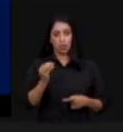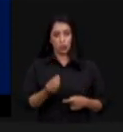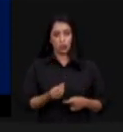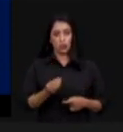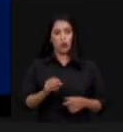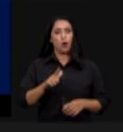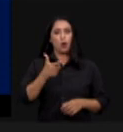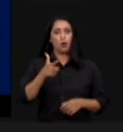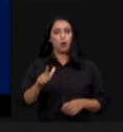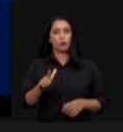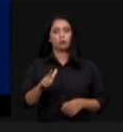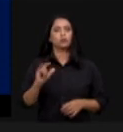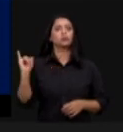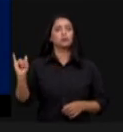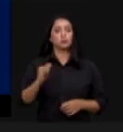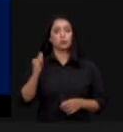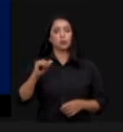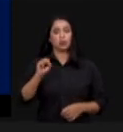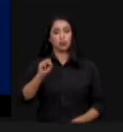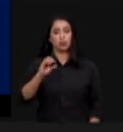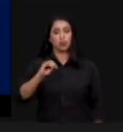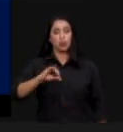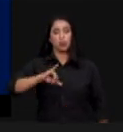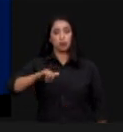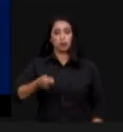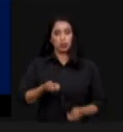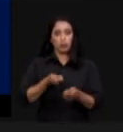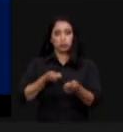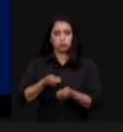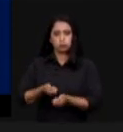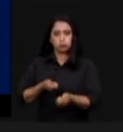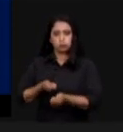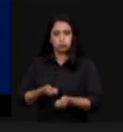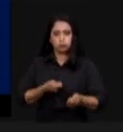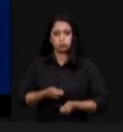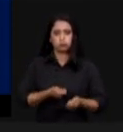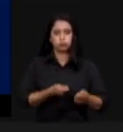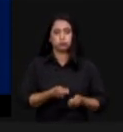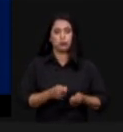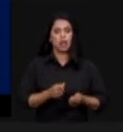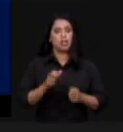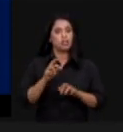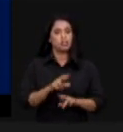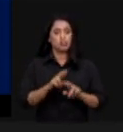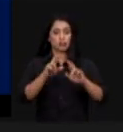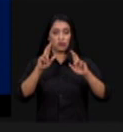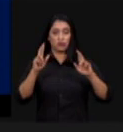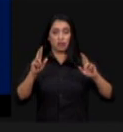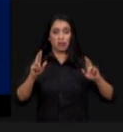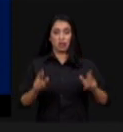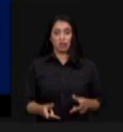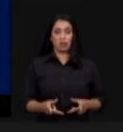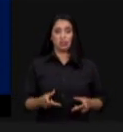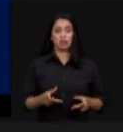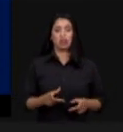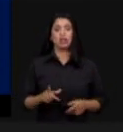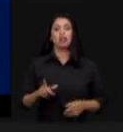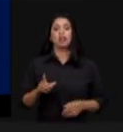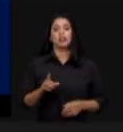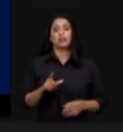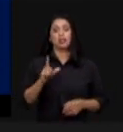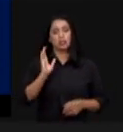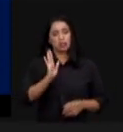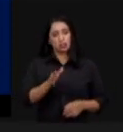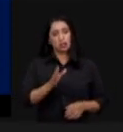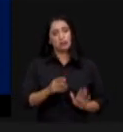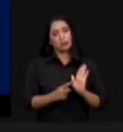dado relevante, a soja, como foi destacado aqui, não usa fertilizante nitrogenado. Usamos a tecnologia de fixação biológica que a Embrapa muito bem